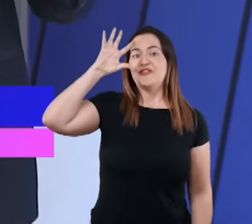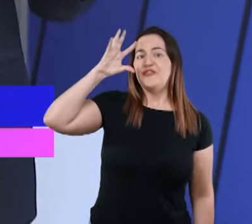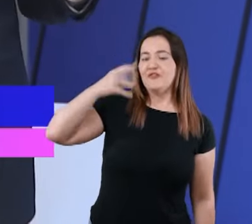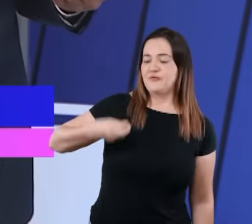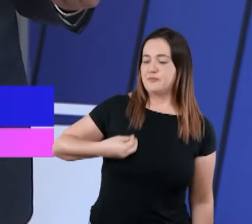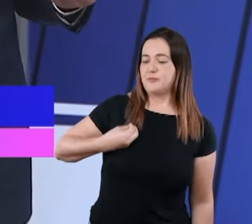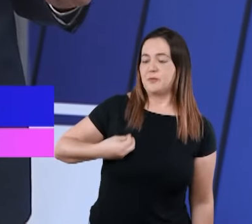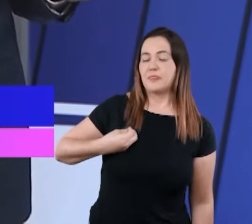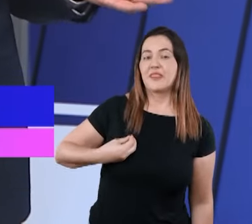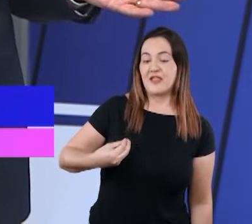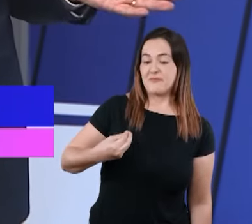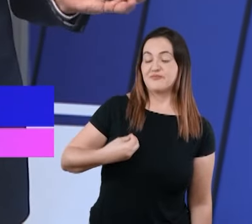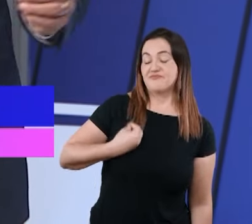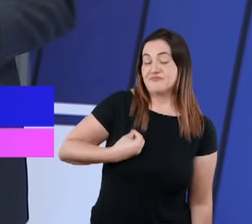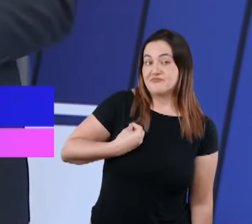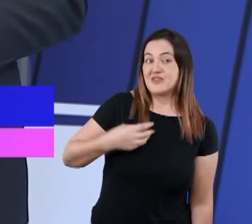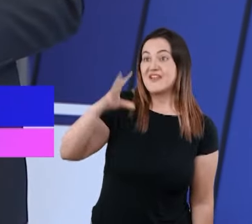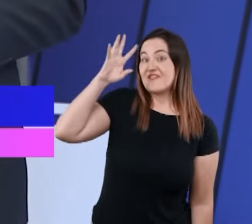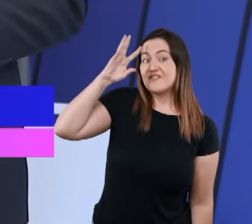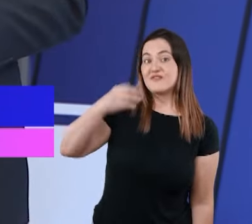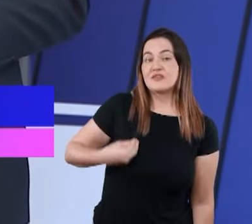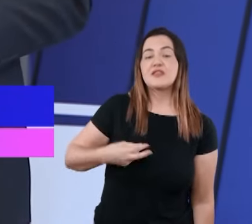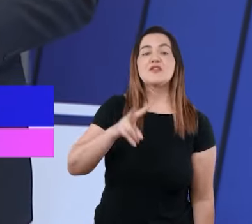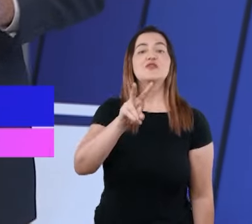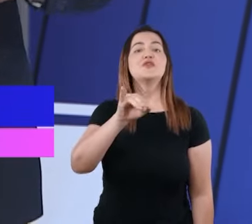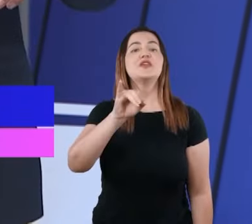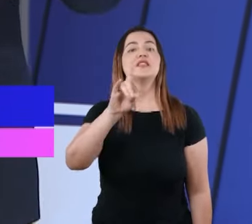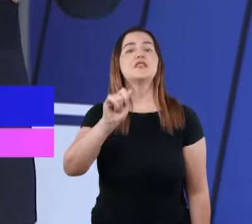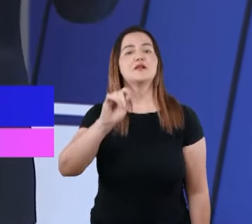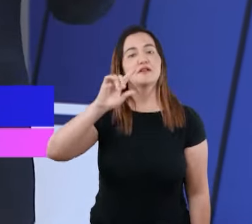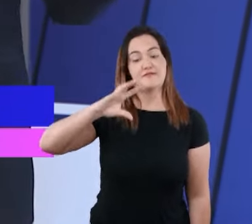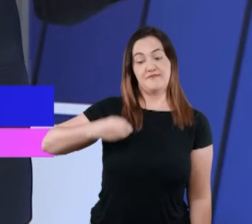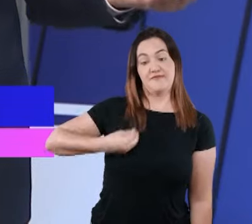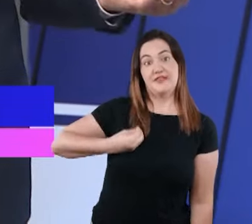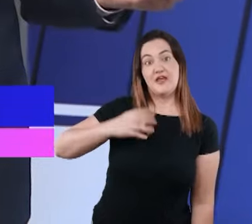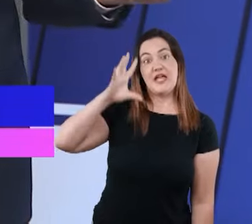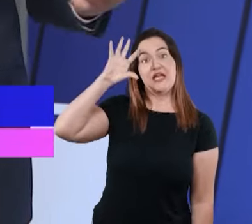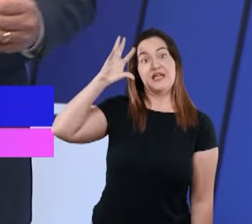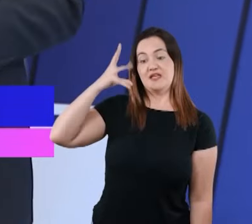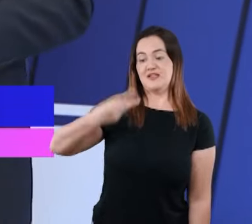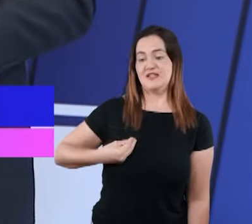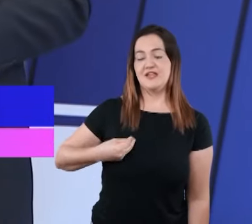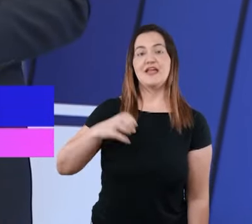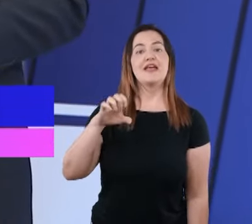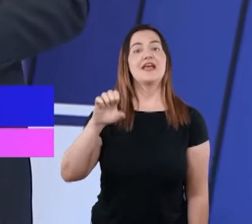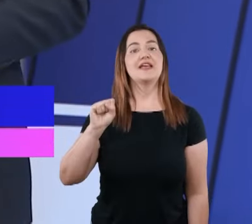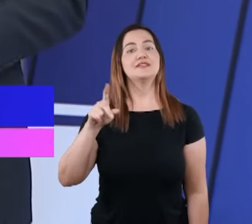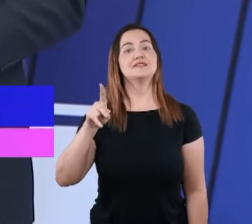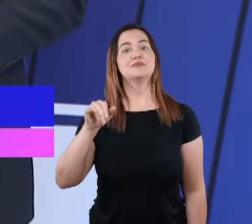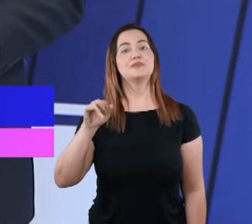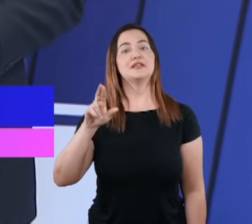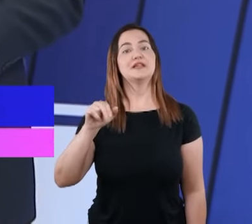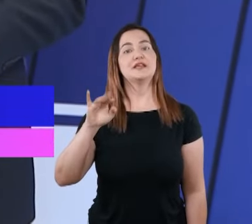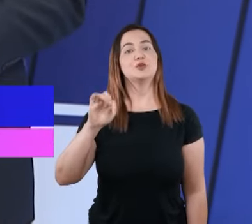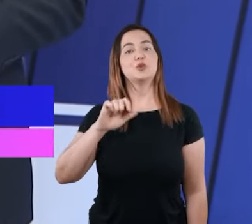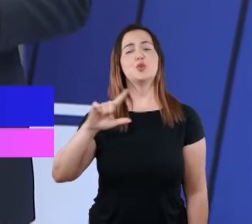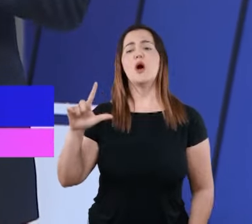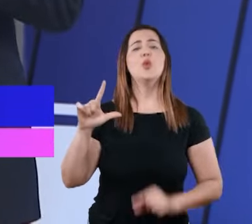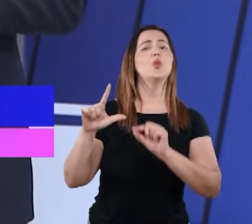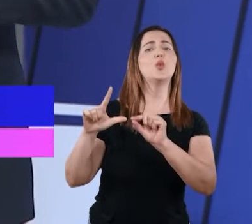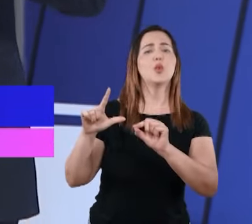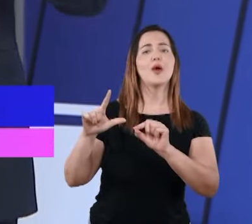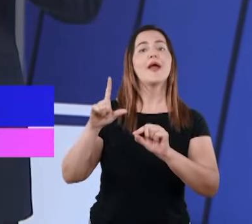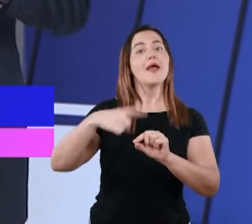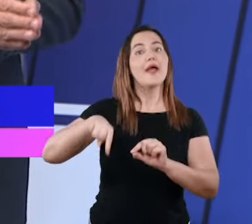opinião humana não vale nada. O que os seres humanos acham também não vale. Nós precisamos